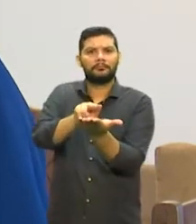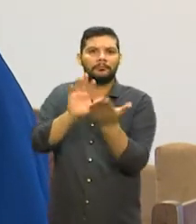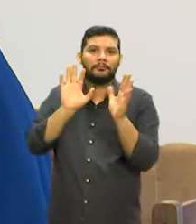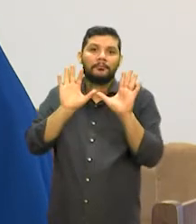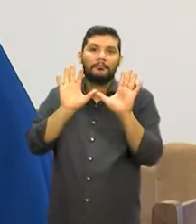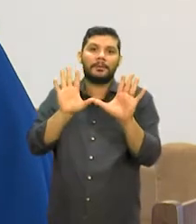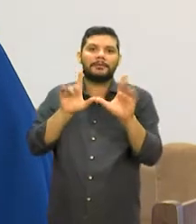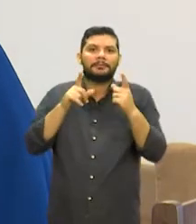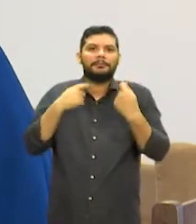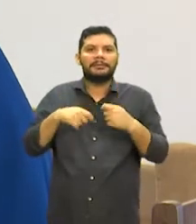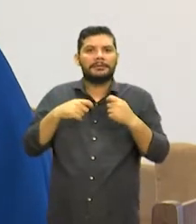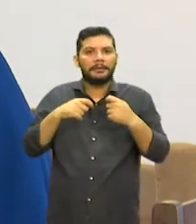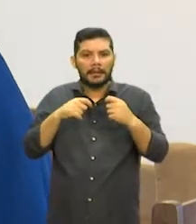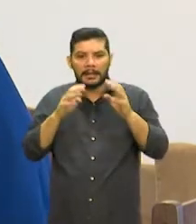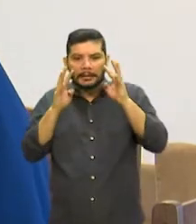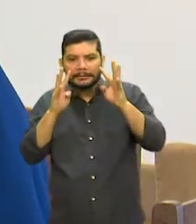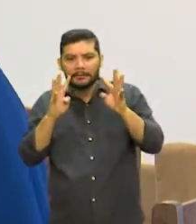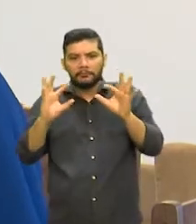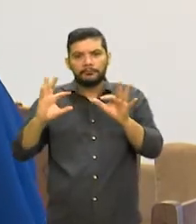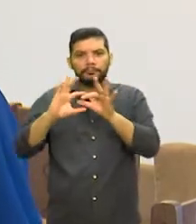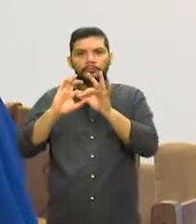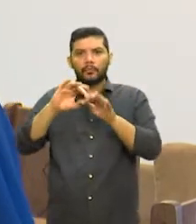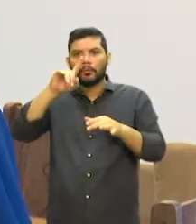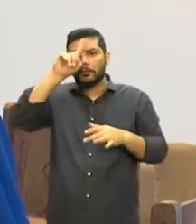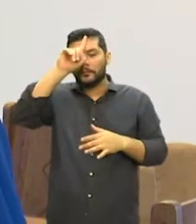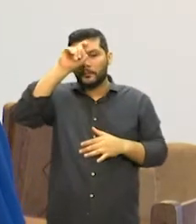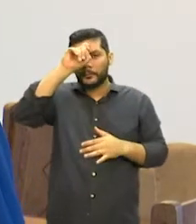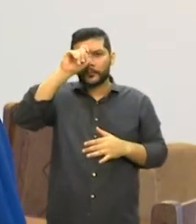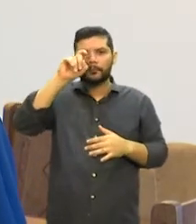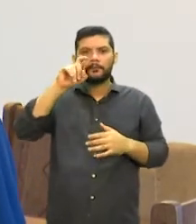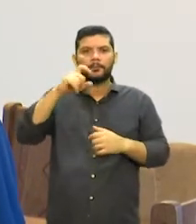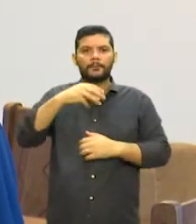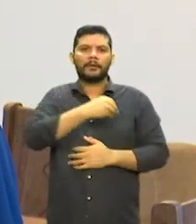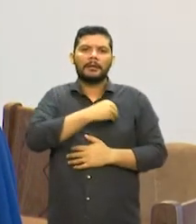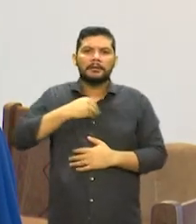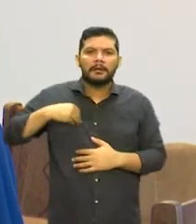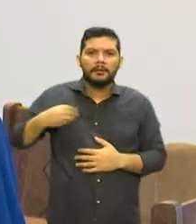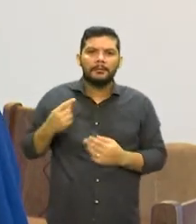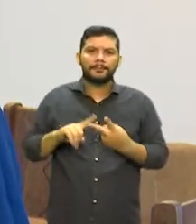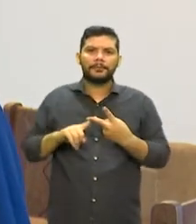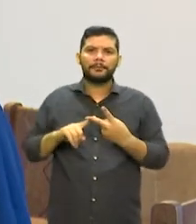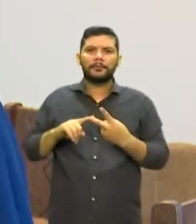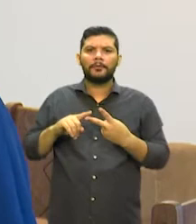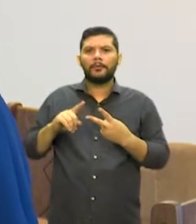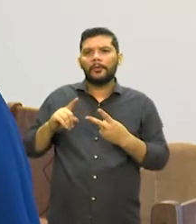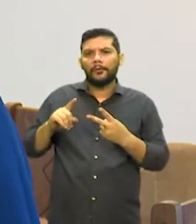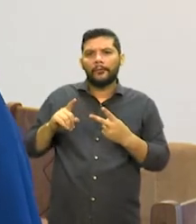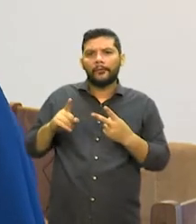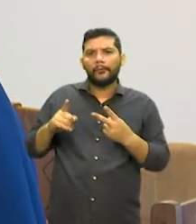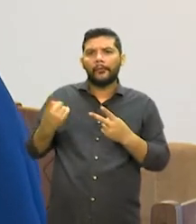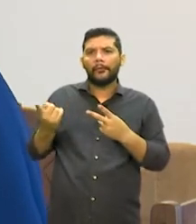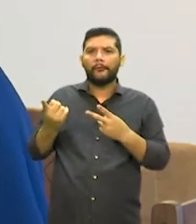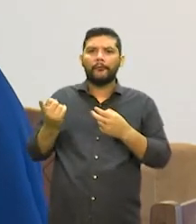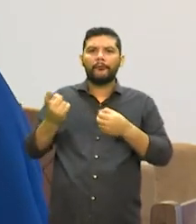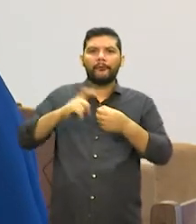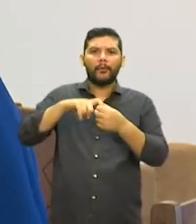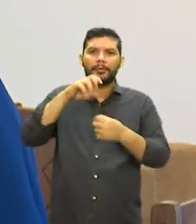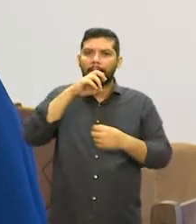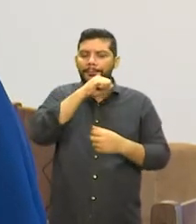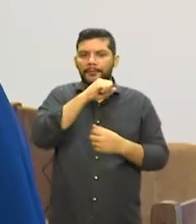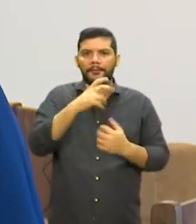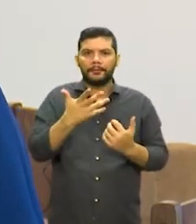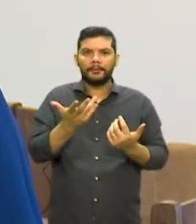necessidade de vínculo com o hospital, ou para fazer exame, ou para um seguimento, ou para um retorno breve, e que